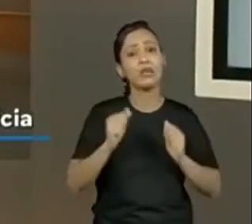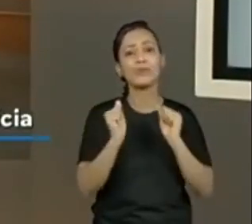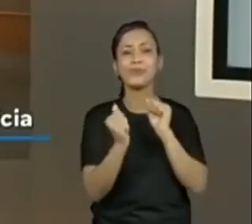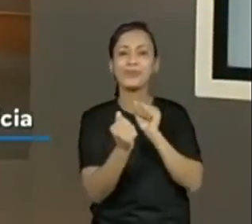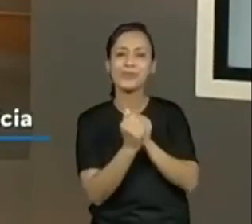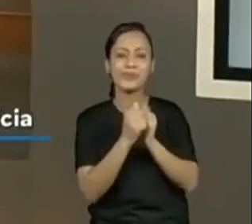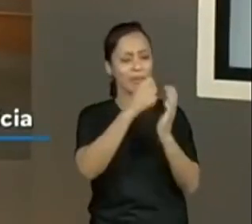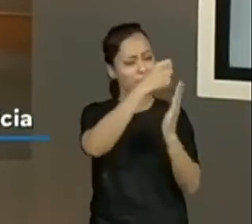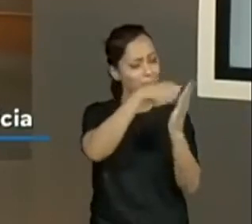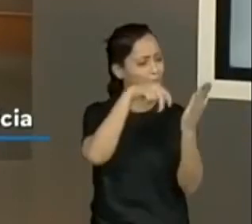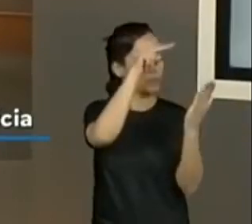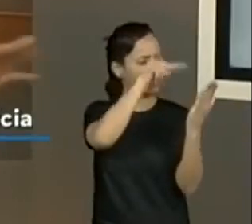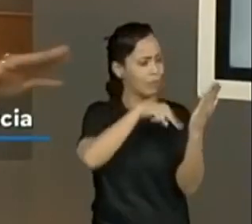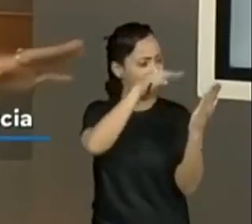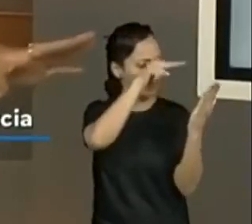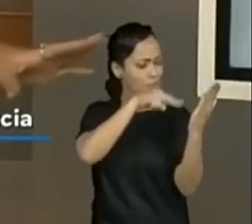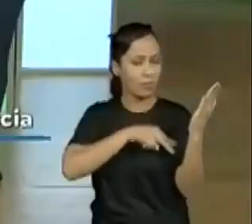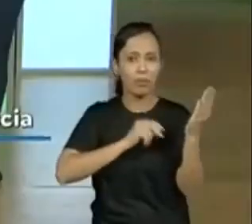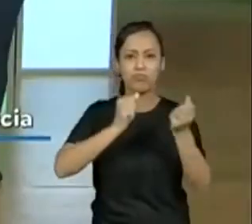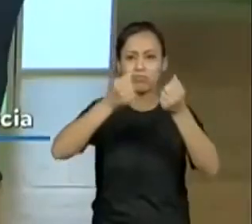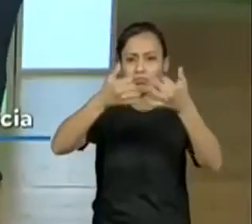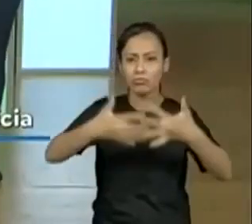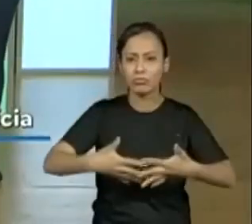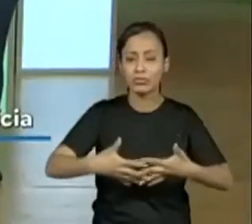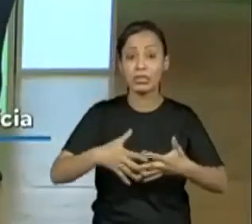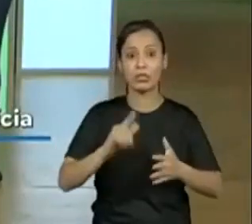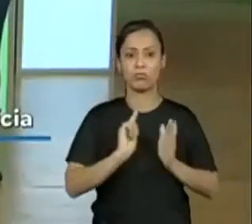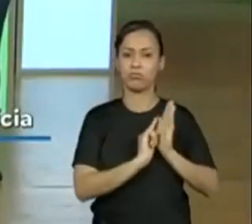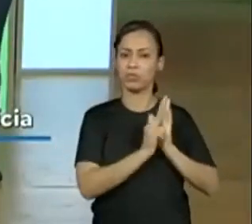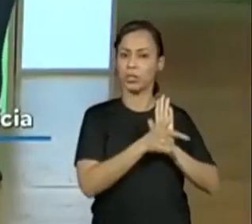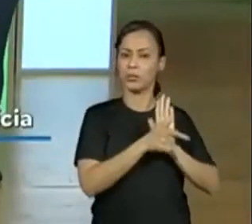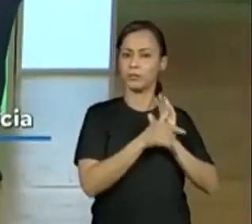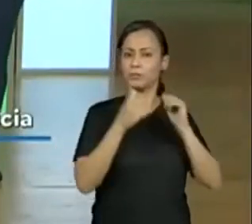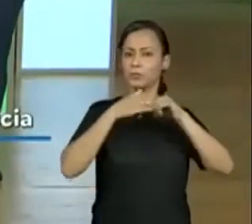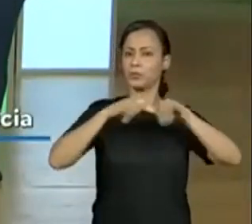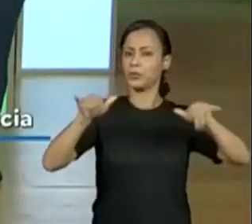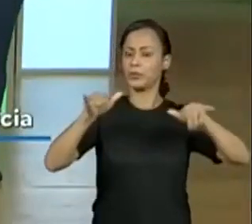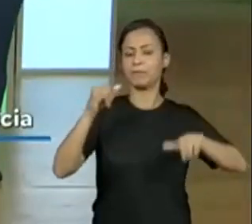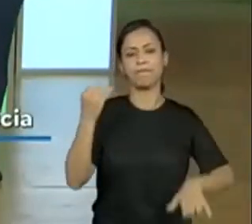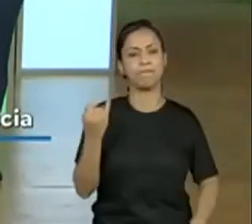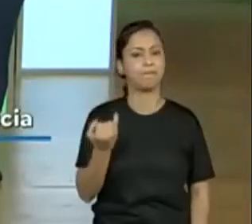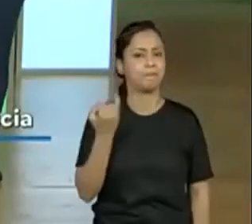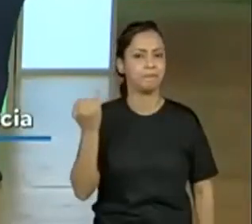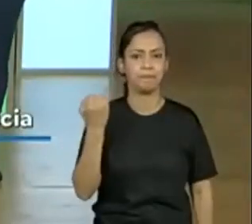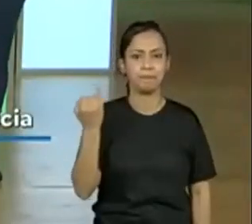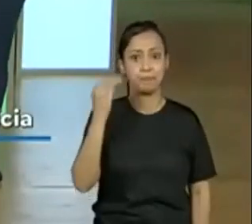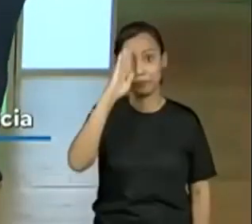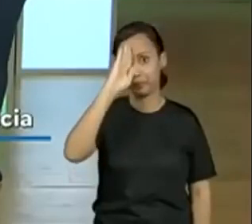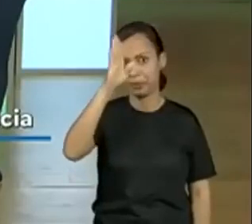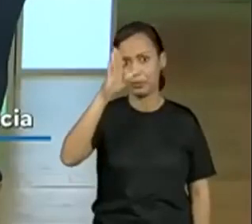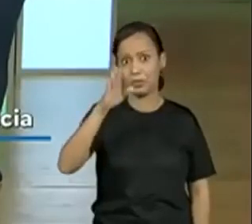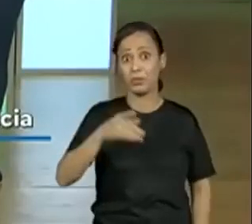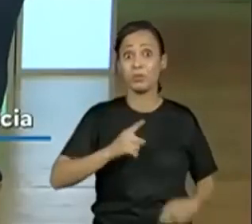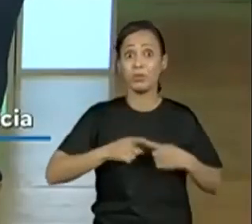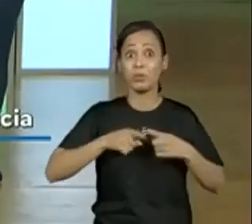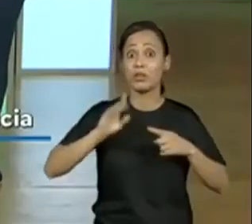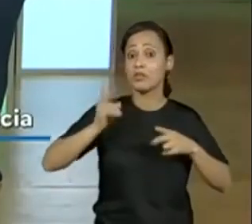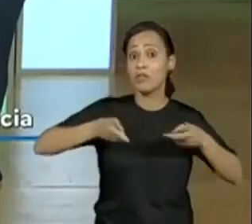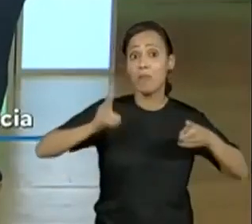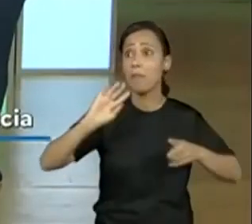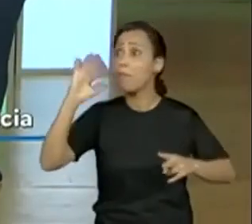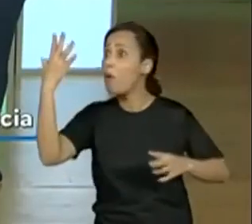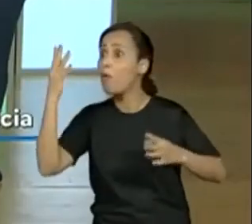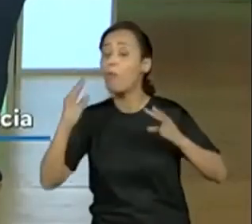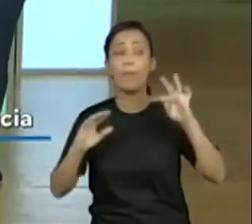verificando as características. Notícia é um gênero muito importante, né, professor? Isso mesmo. É um gênero bem atual, que nunca sai de